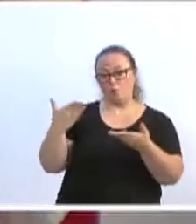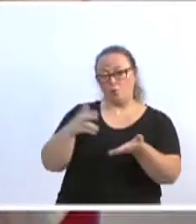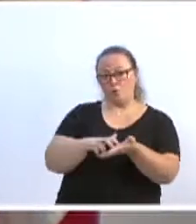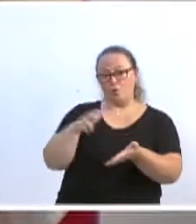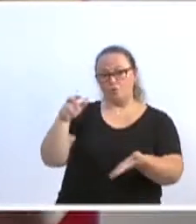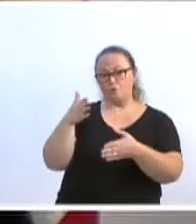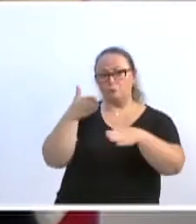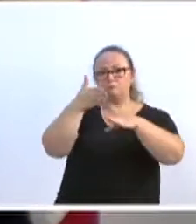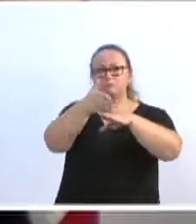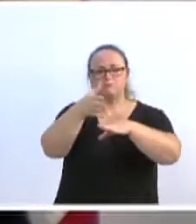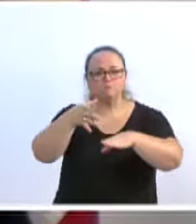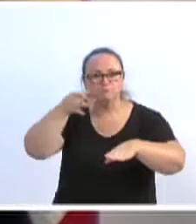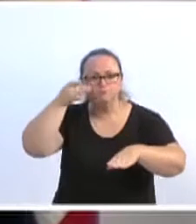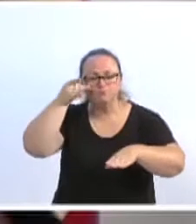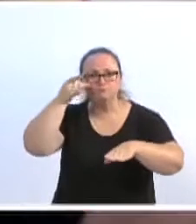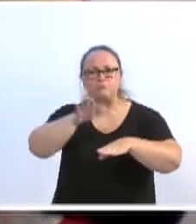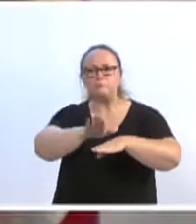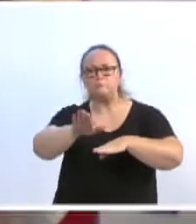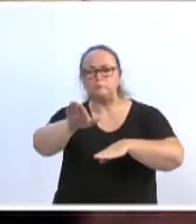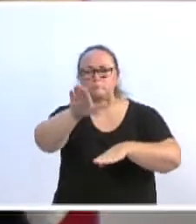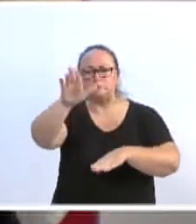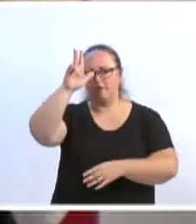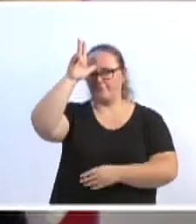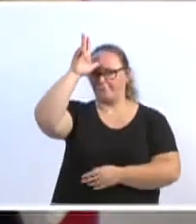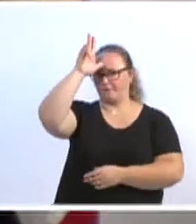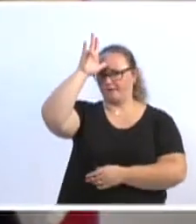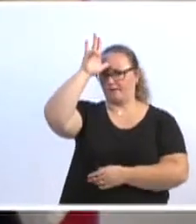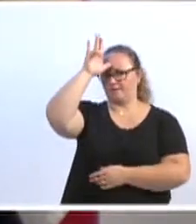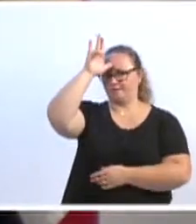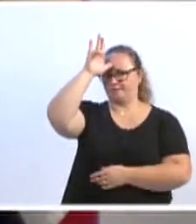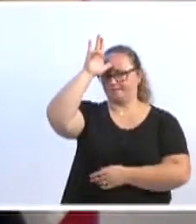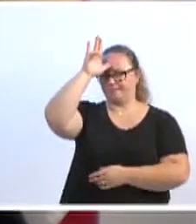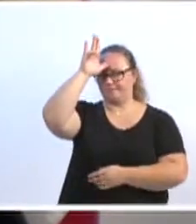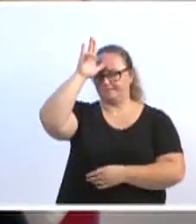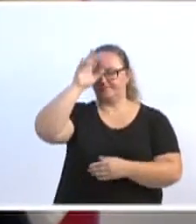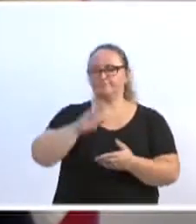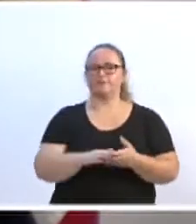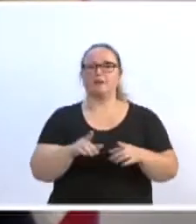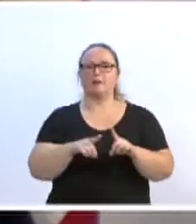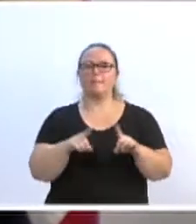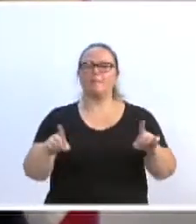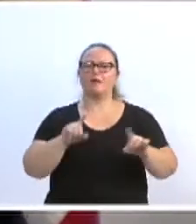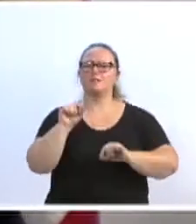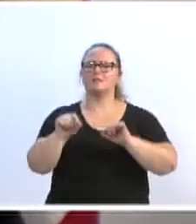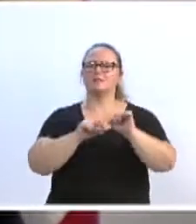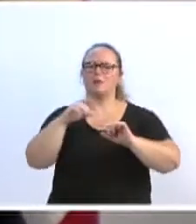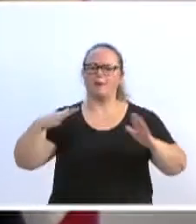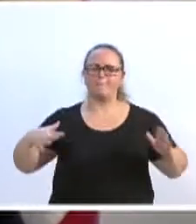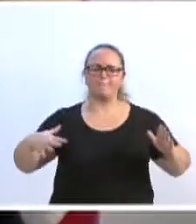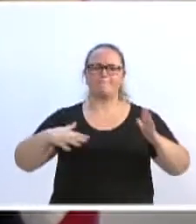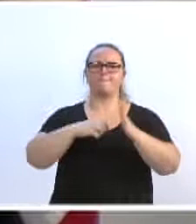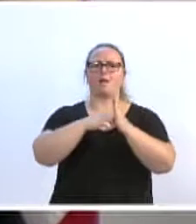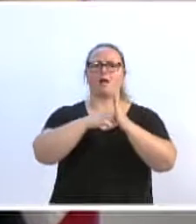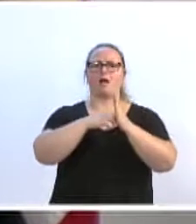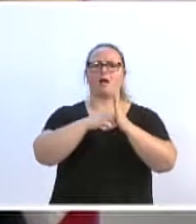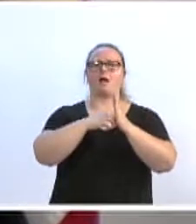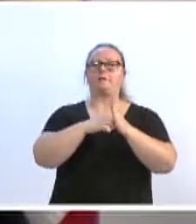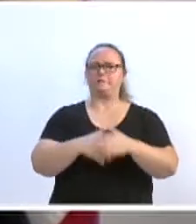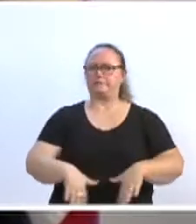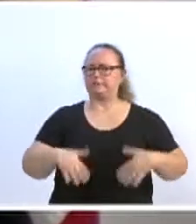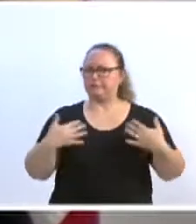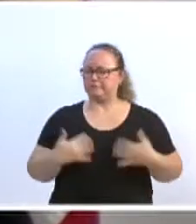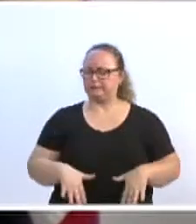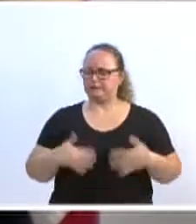E, coincidentemente ou não, aconteceu um acidente lá na via. Estive presente.